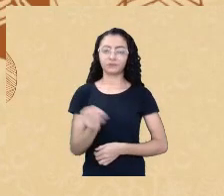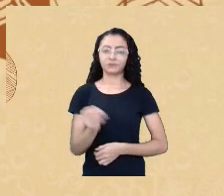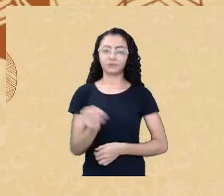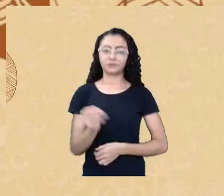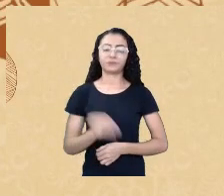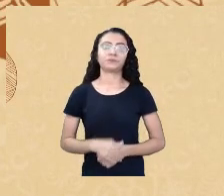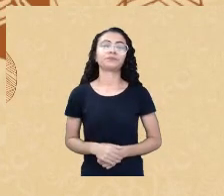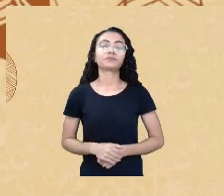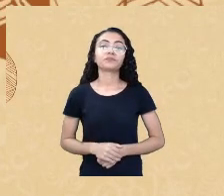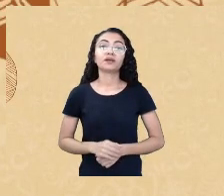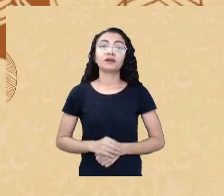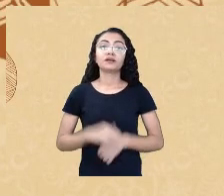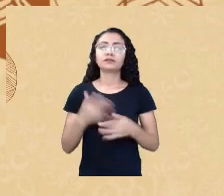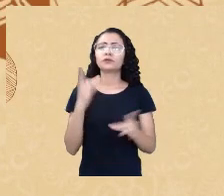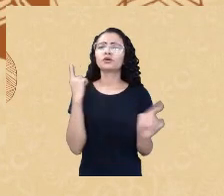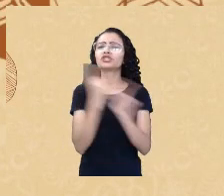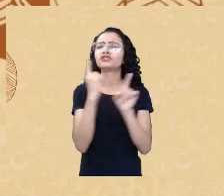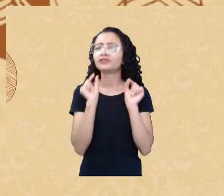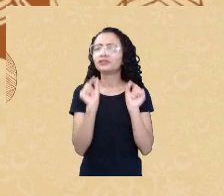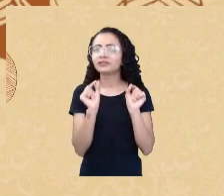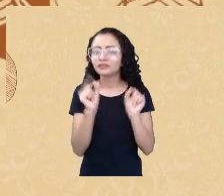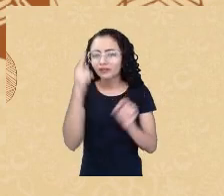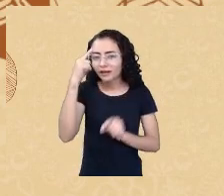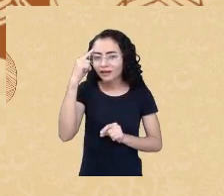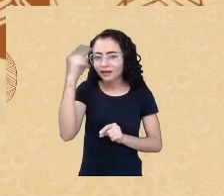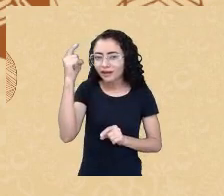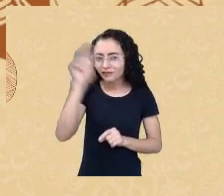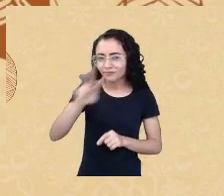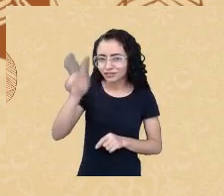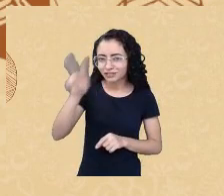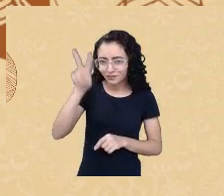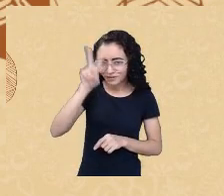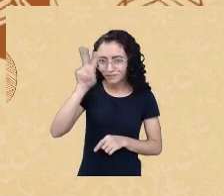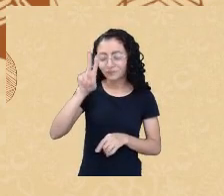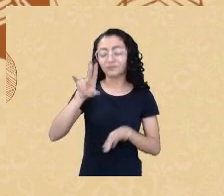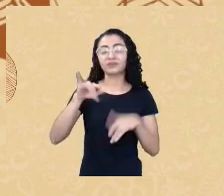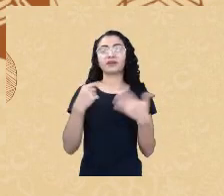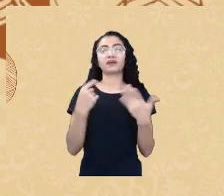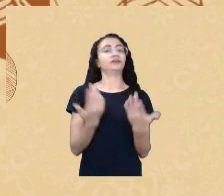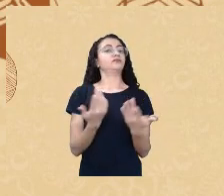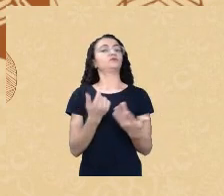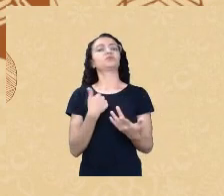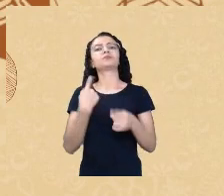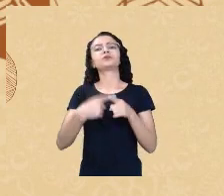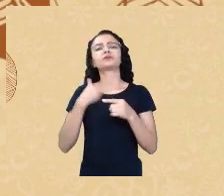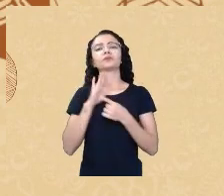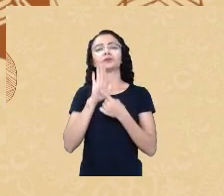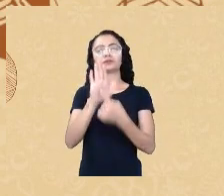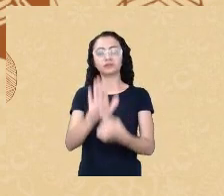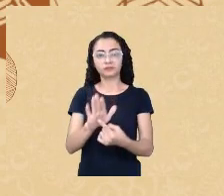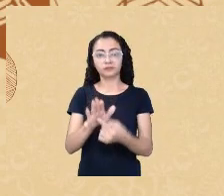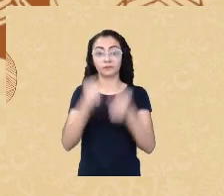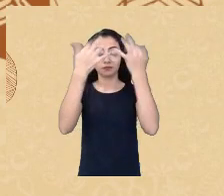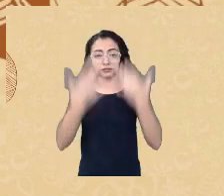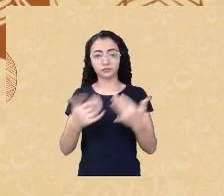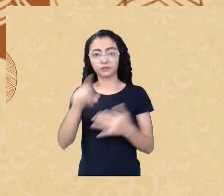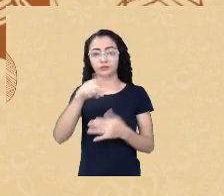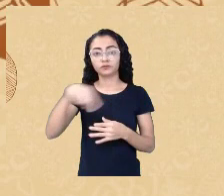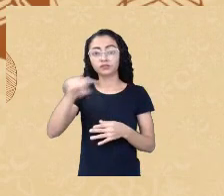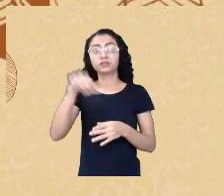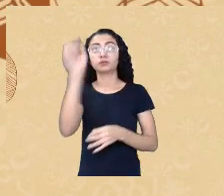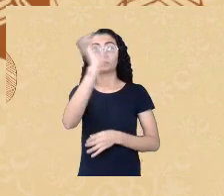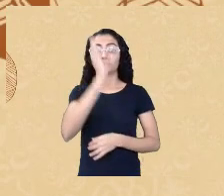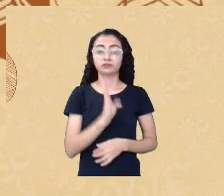adivinha todo mundo vai se lembrar disso então por que eu estou mostrando isso para explicar para vocês que também no Brasil nós temos